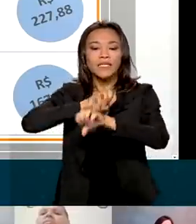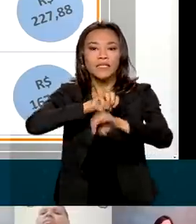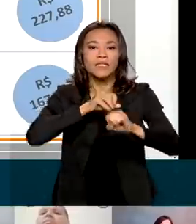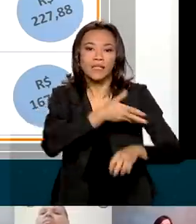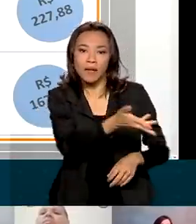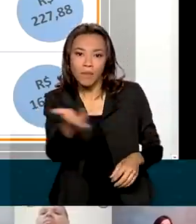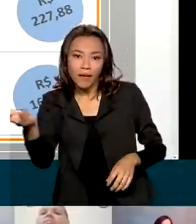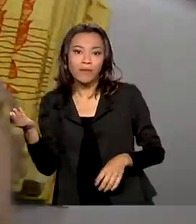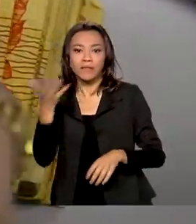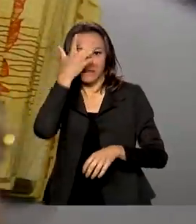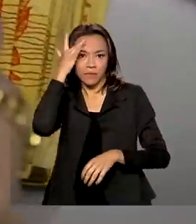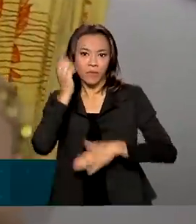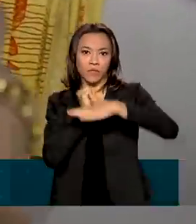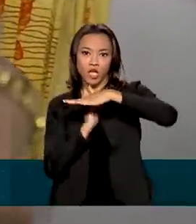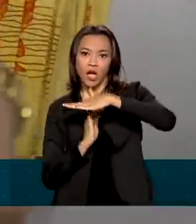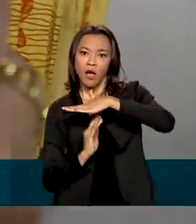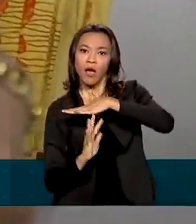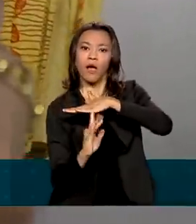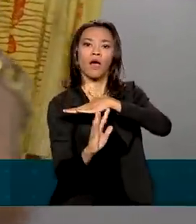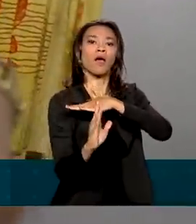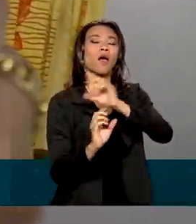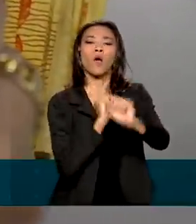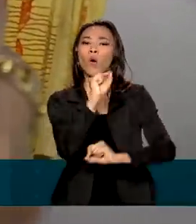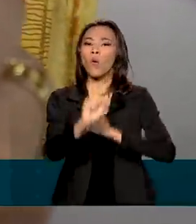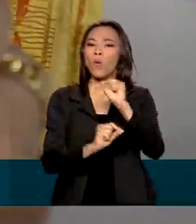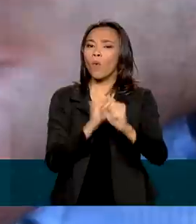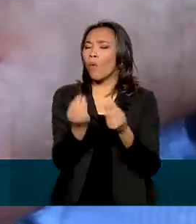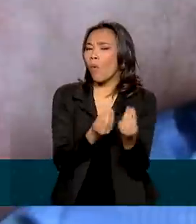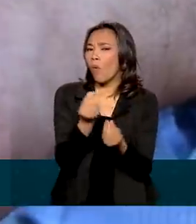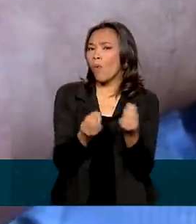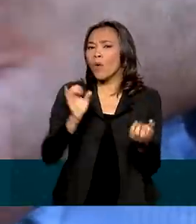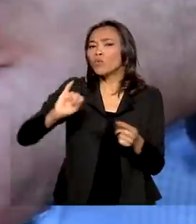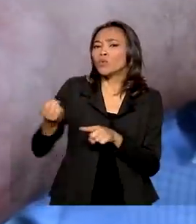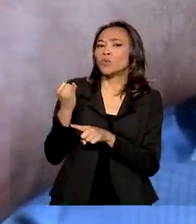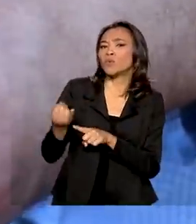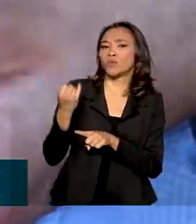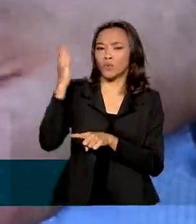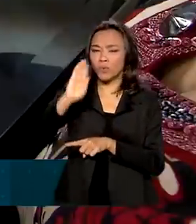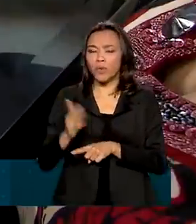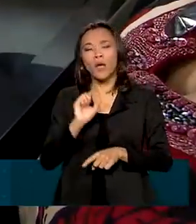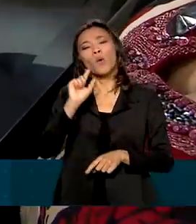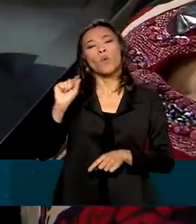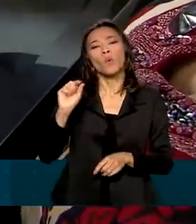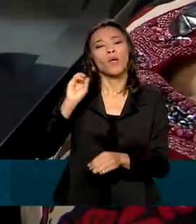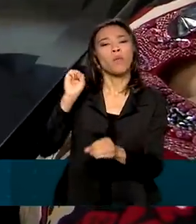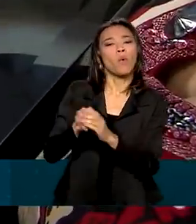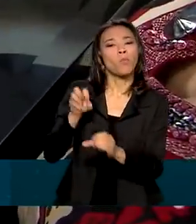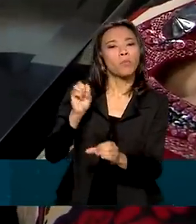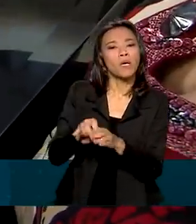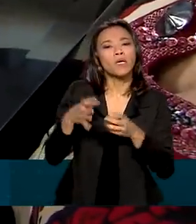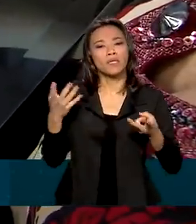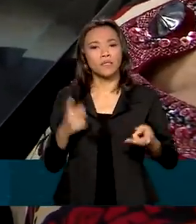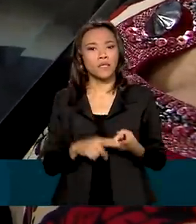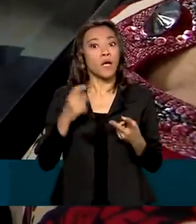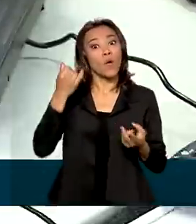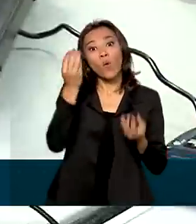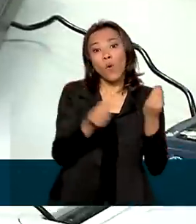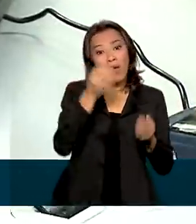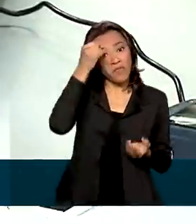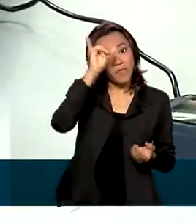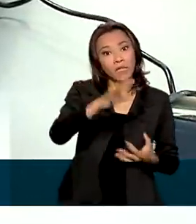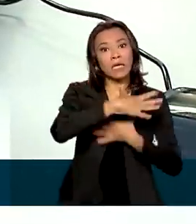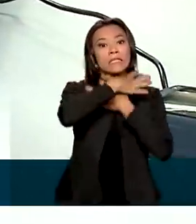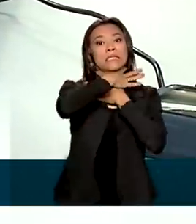conceitos básicos de como funcionam os juros no Brasil. O que é uma poupança, o que fazer para evitar endividamento